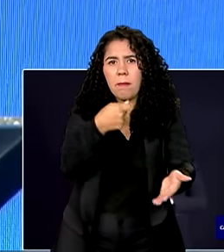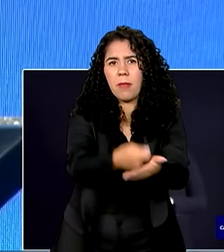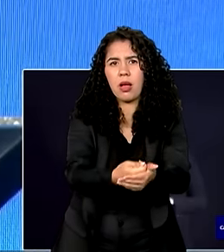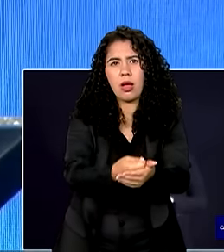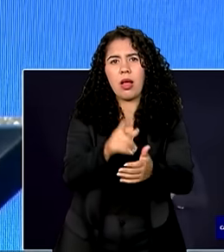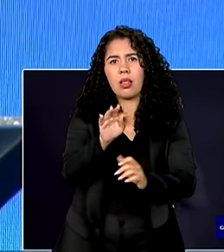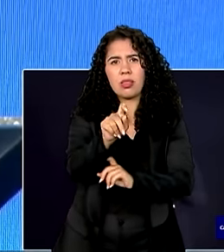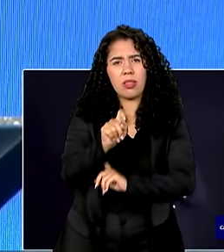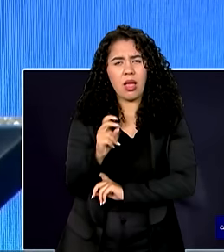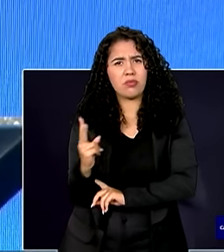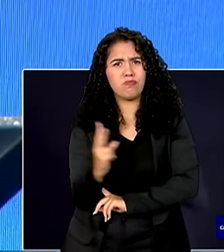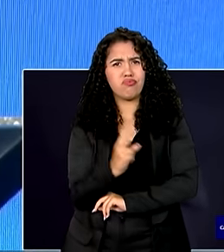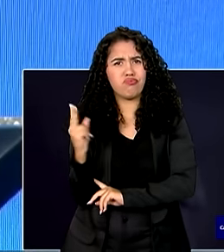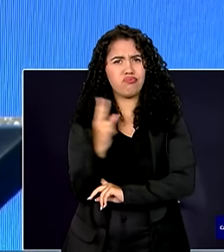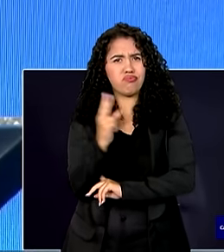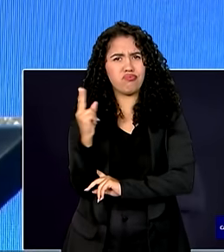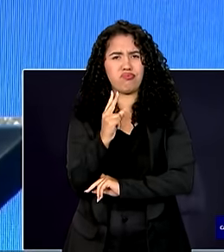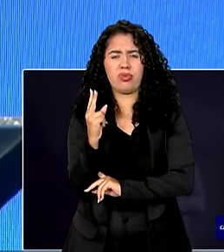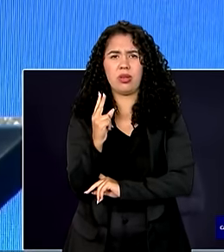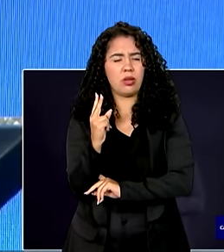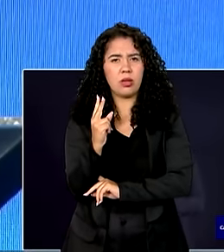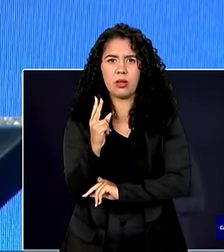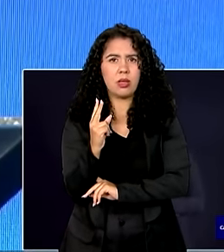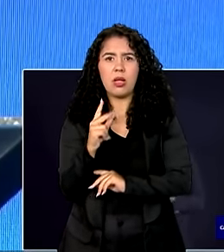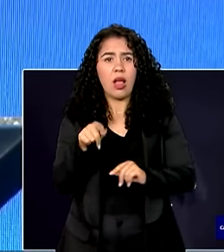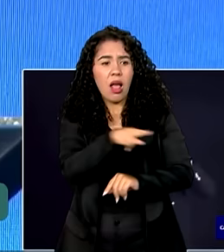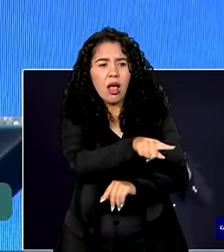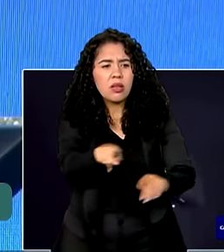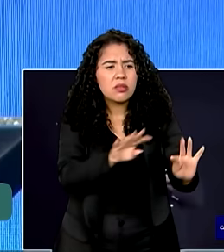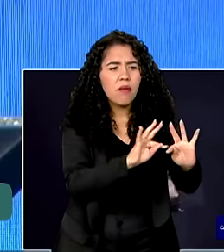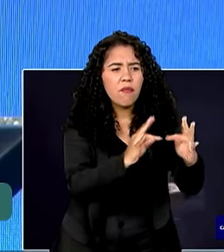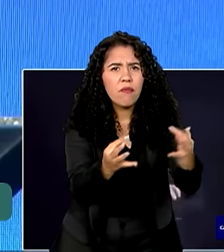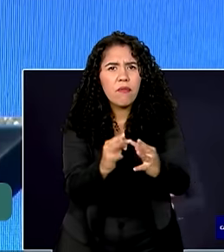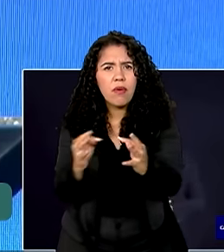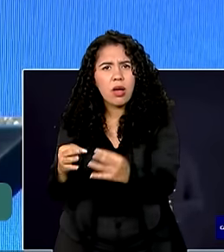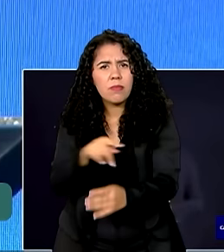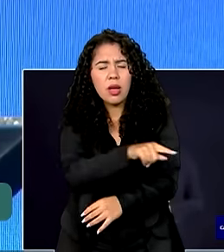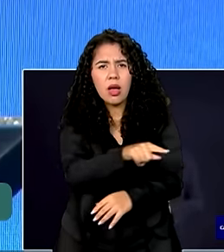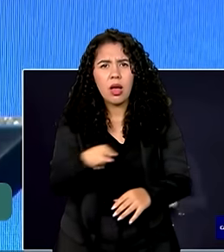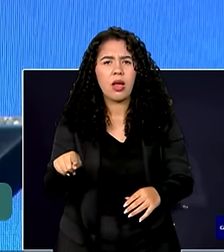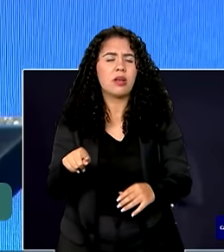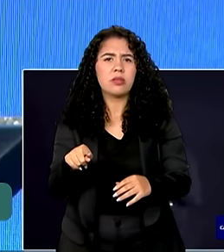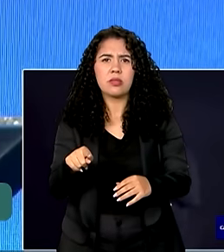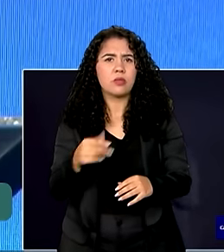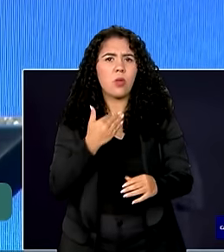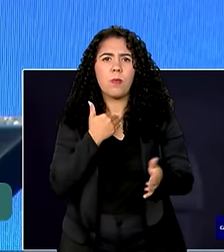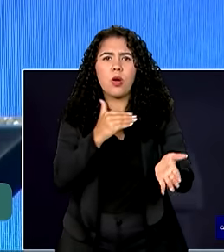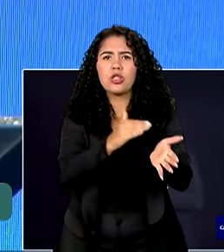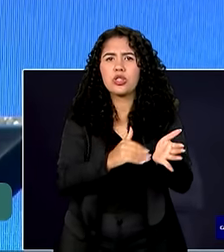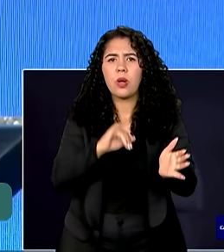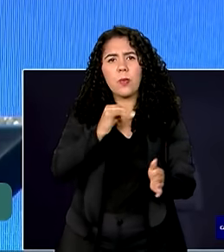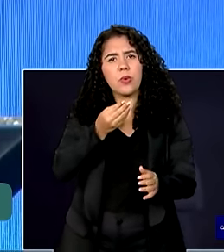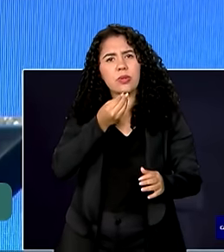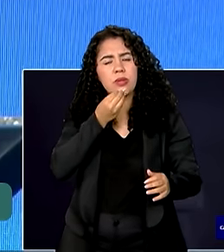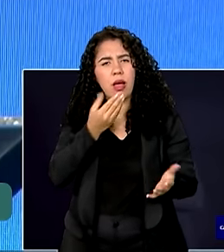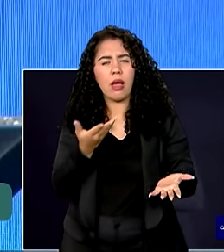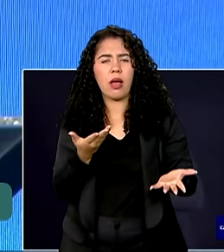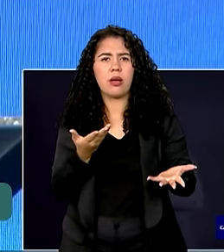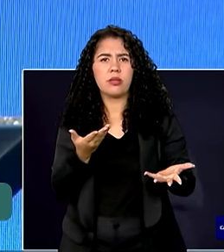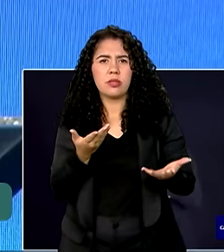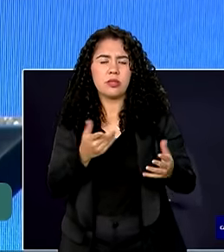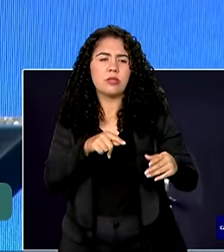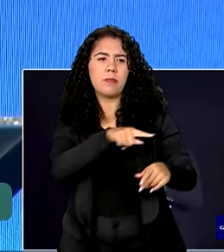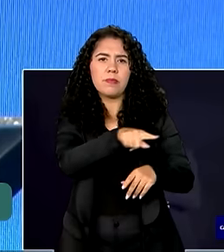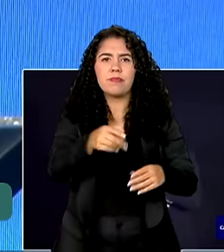tão altas. Não podemos tirar dessas famílias a oportunidade de usar esses recursos para